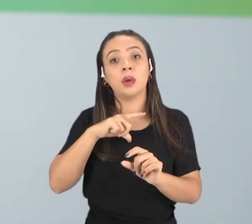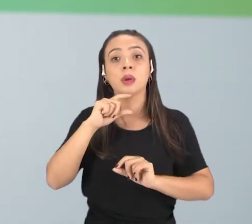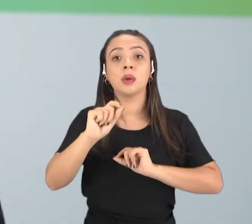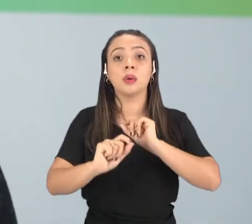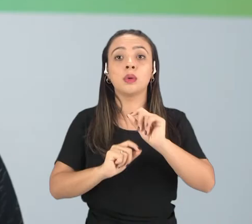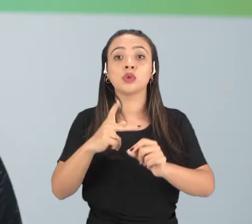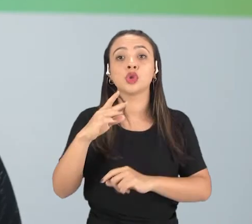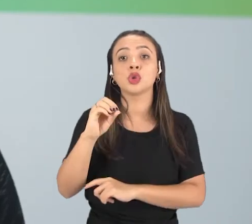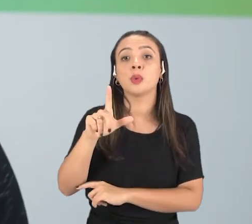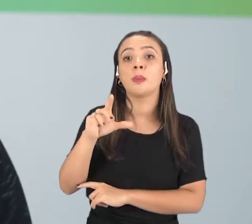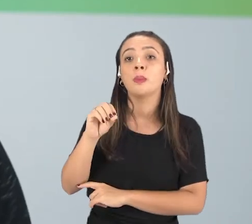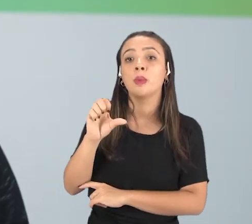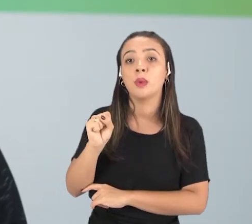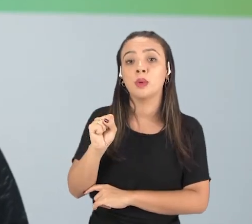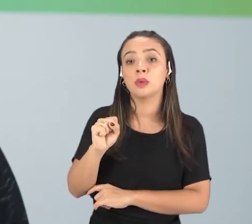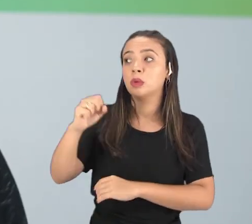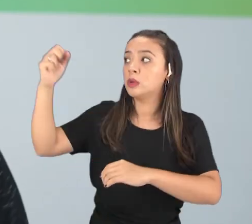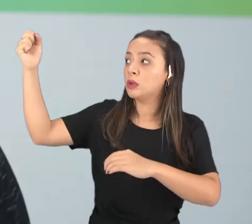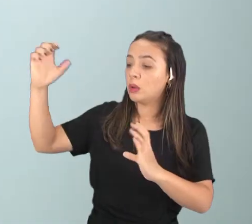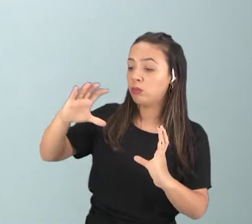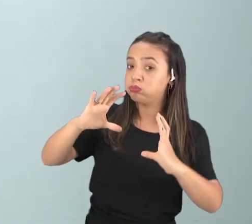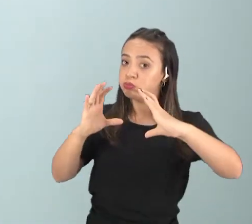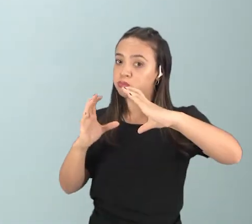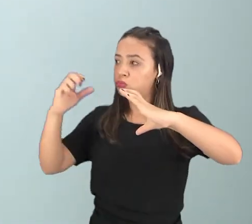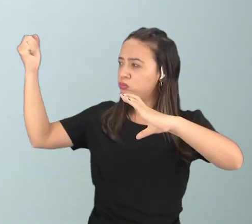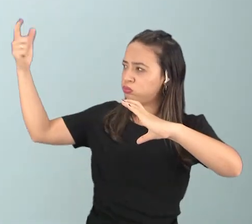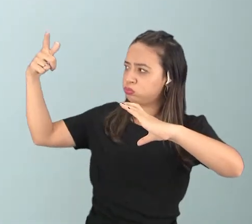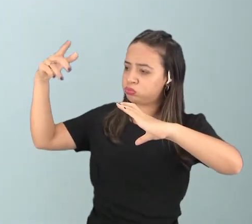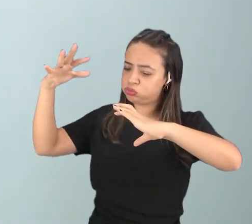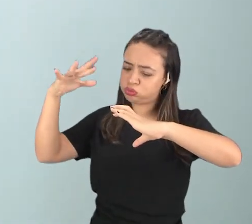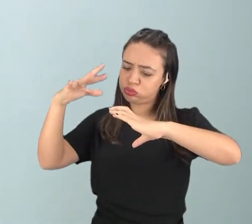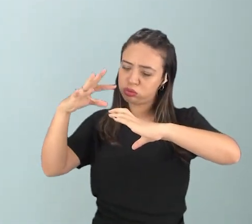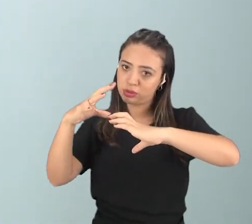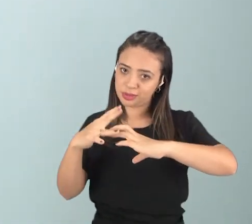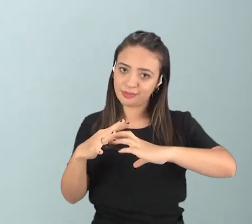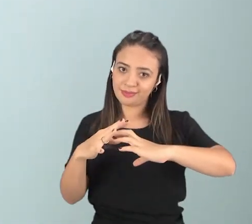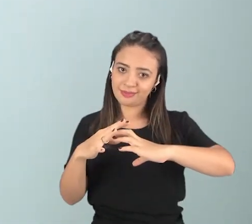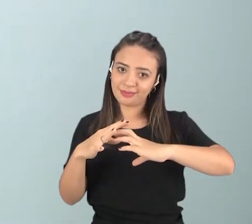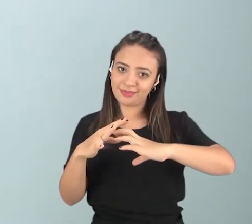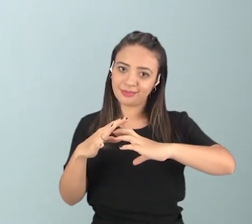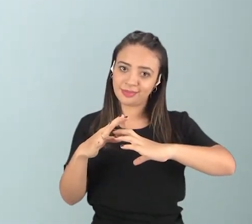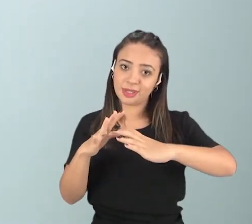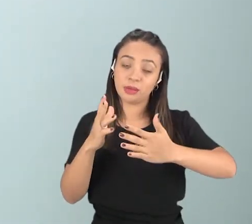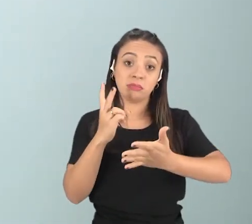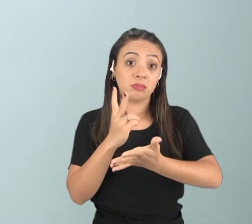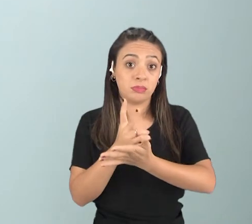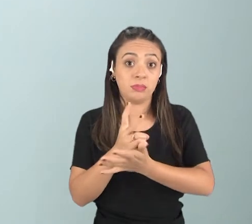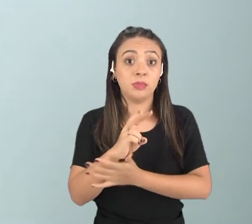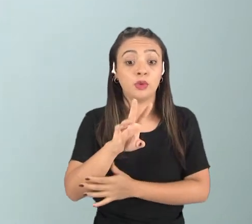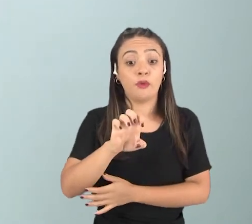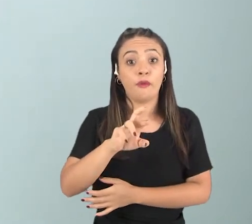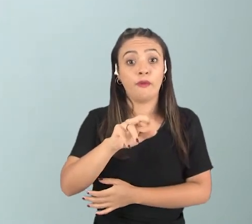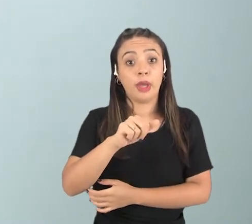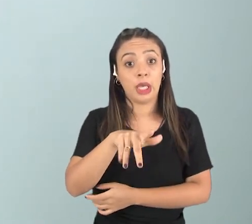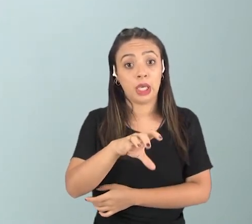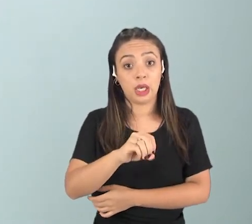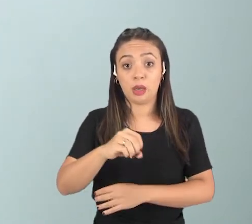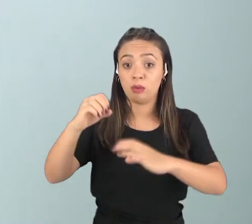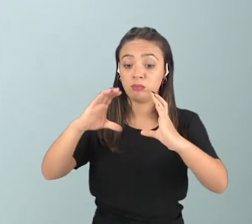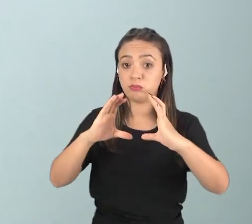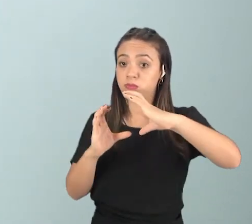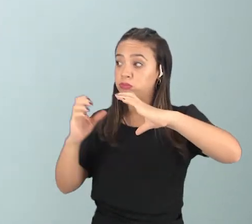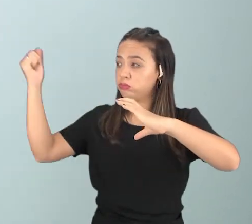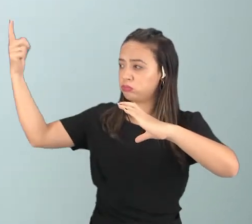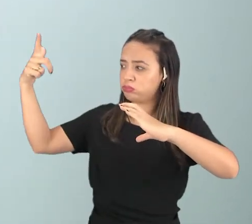pergunta, esses raios solares chegam em uma forma inclinada, em uma forma oblíqua. Então, mesmo no verão, como esses raios chegam na forma